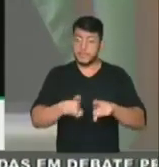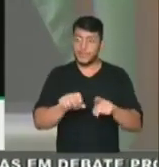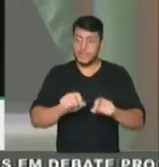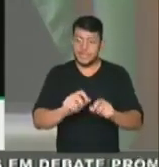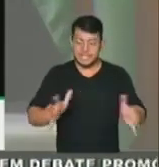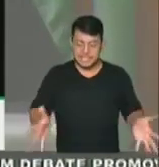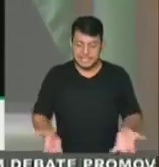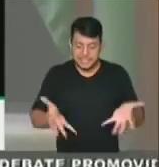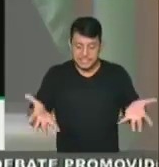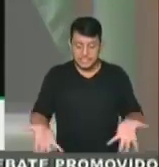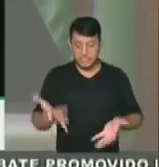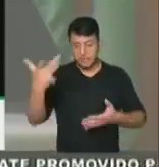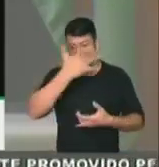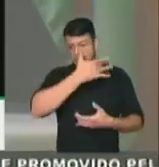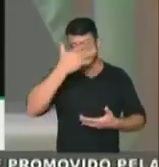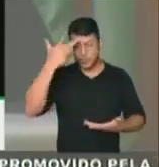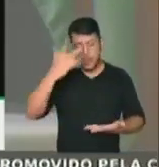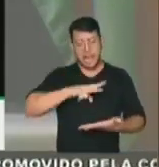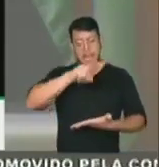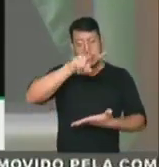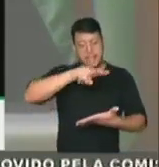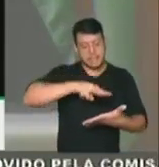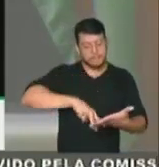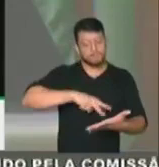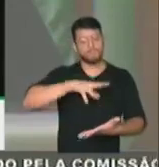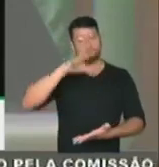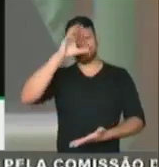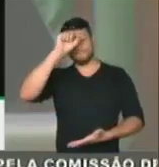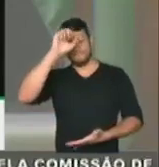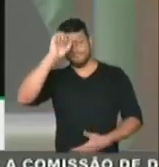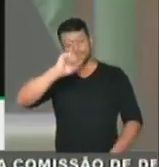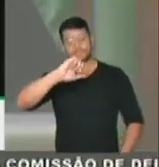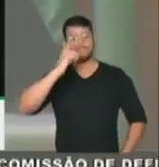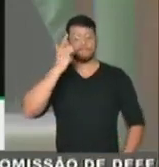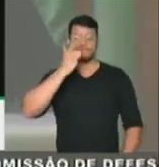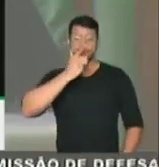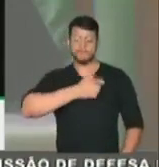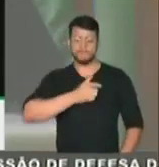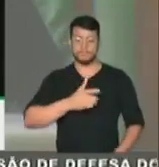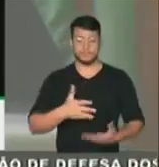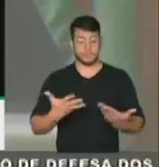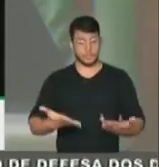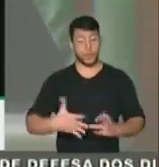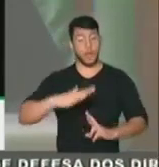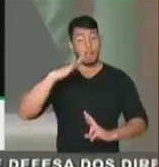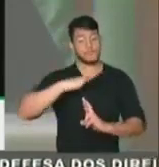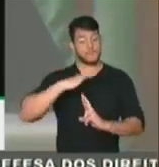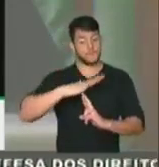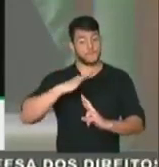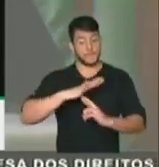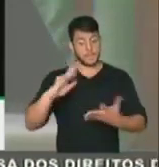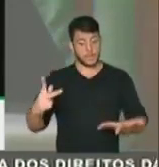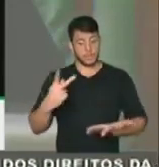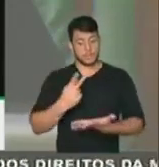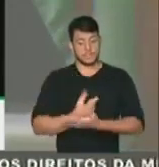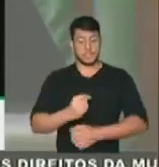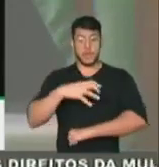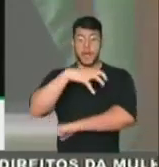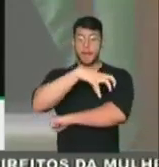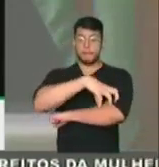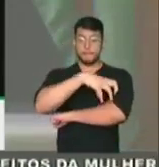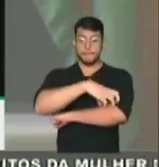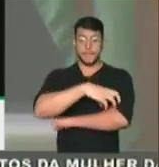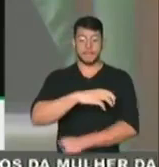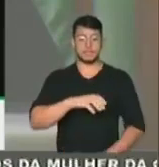aprender, possam ensinar. Então, presidente, eu acho que essa feira que aconteceu na Praça do Carmo, agora no